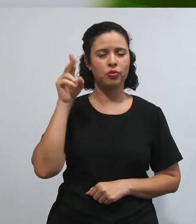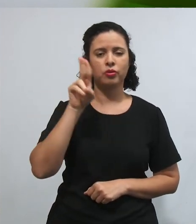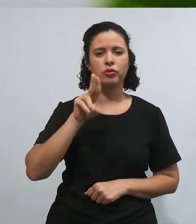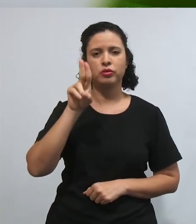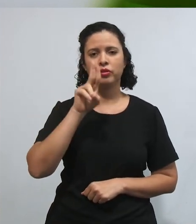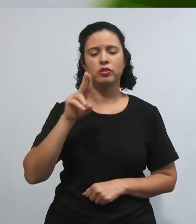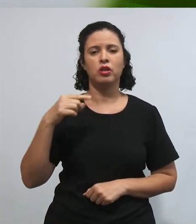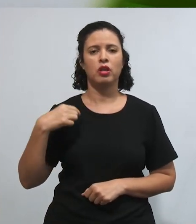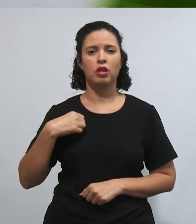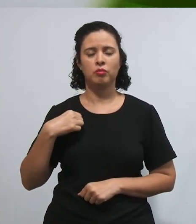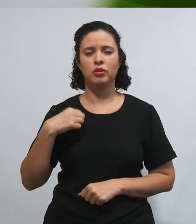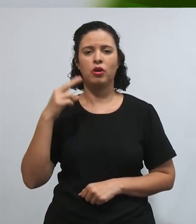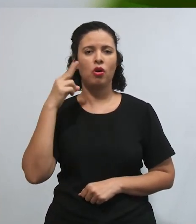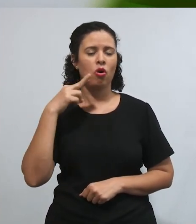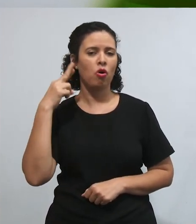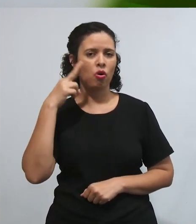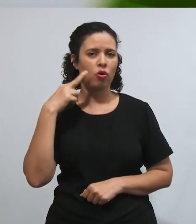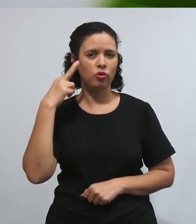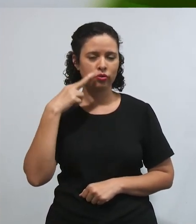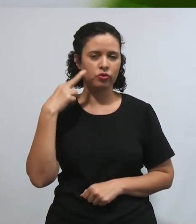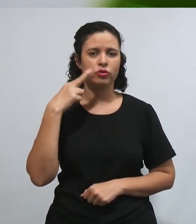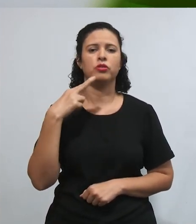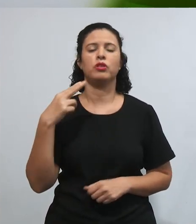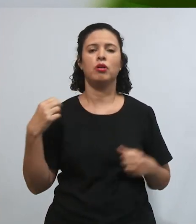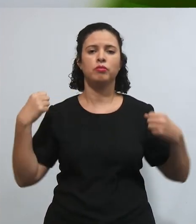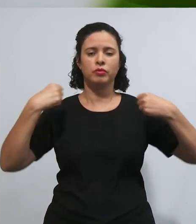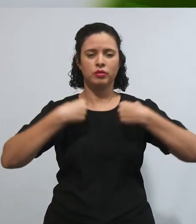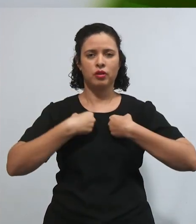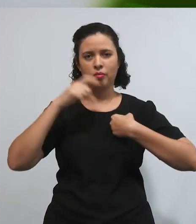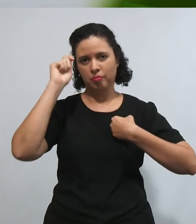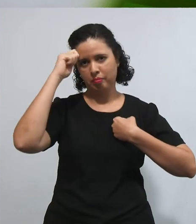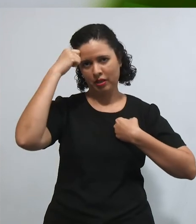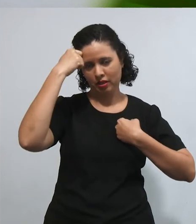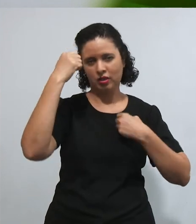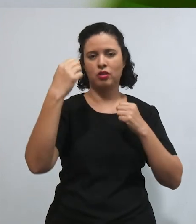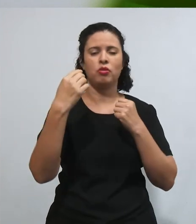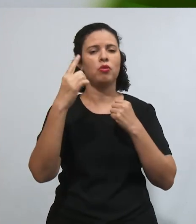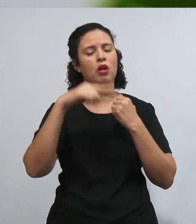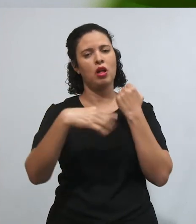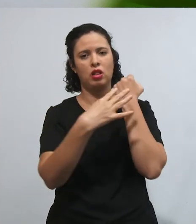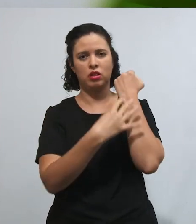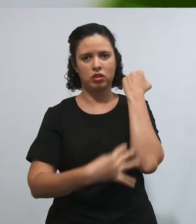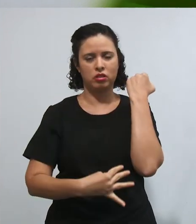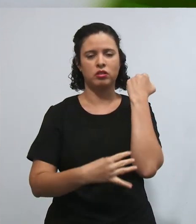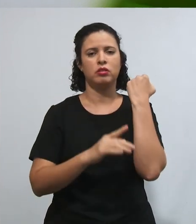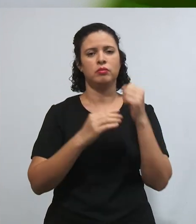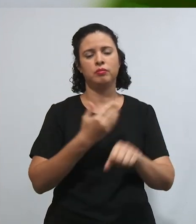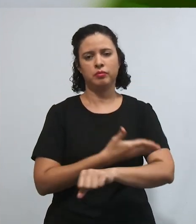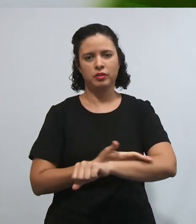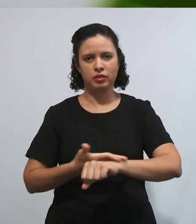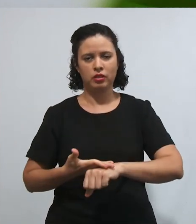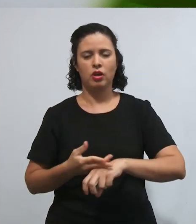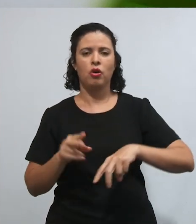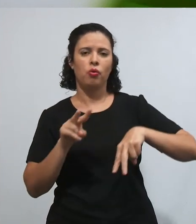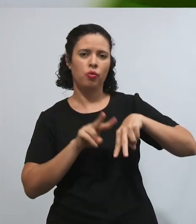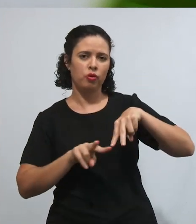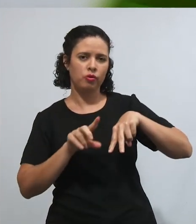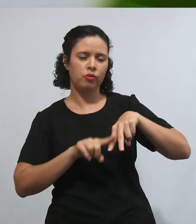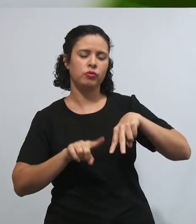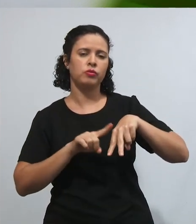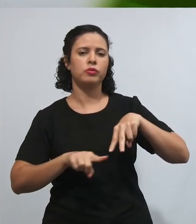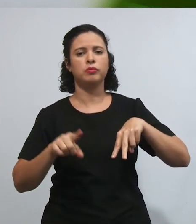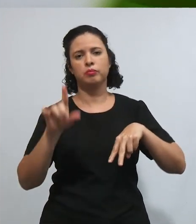camisa rosa com um terninho preto com listras brancas. Estou vestindo também uma calça preta.